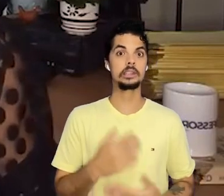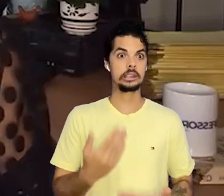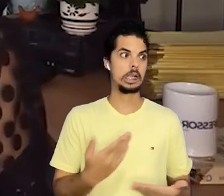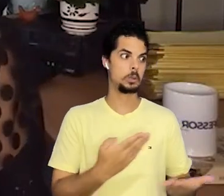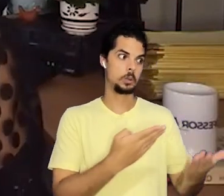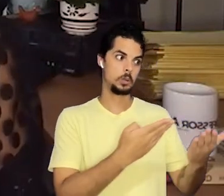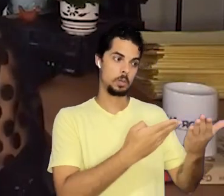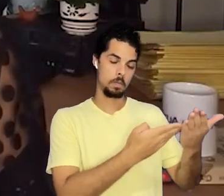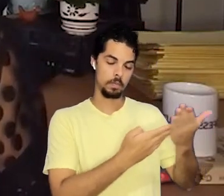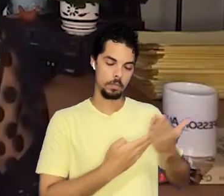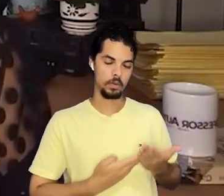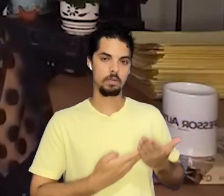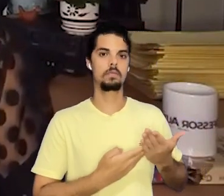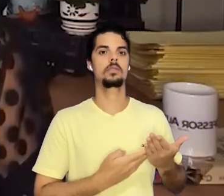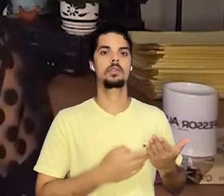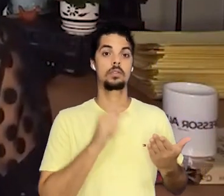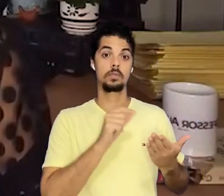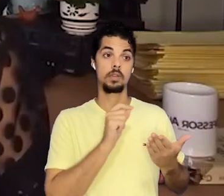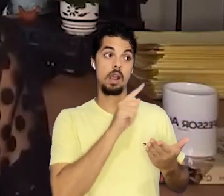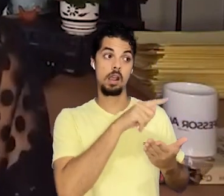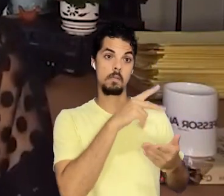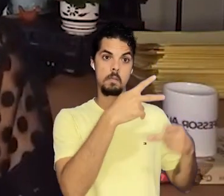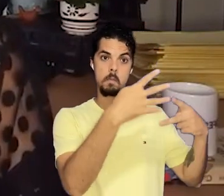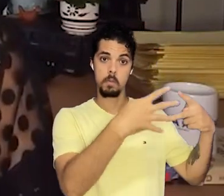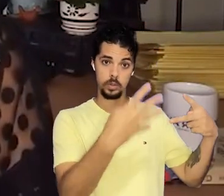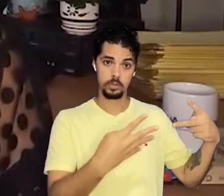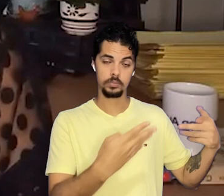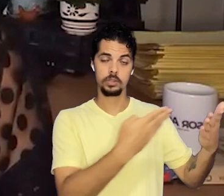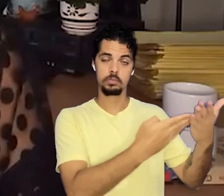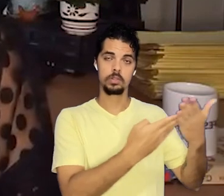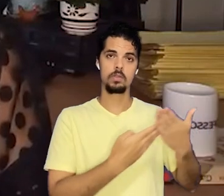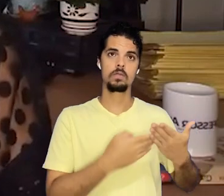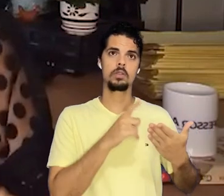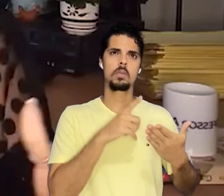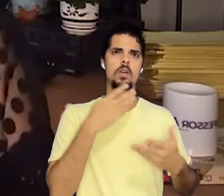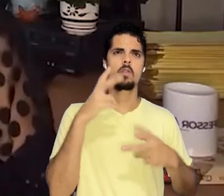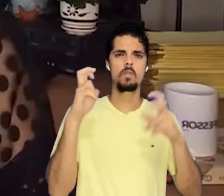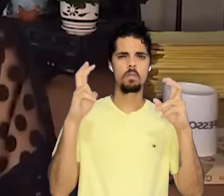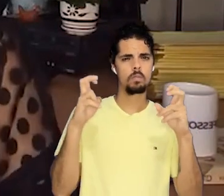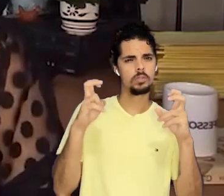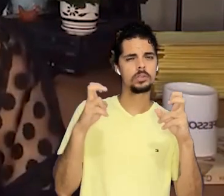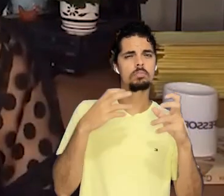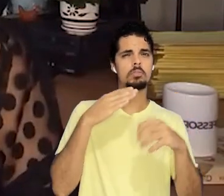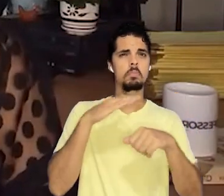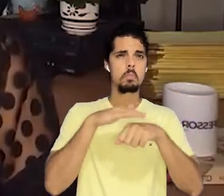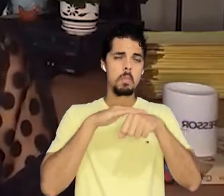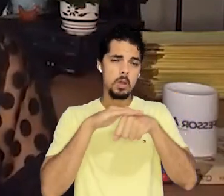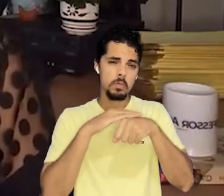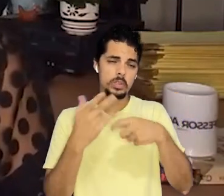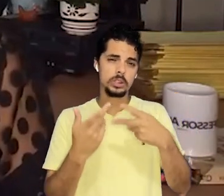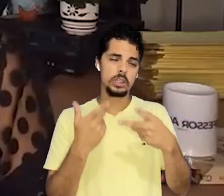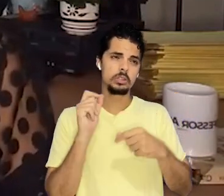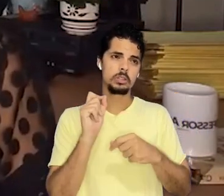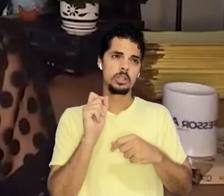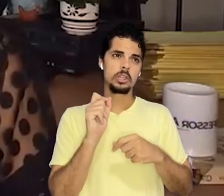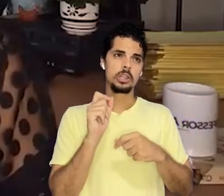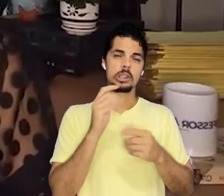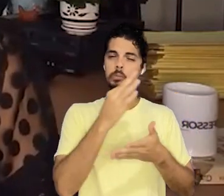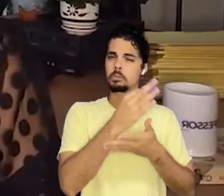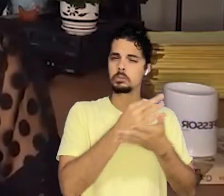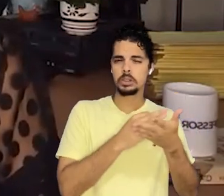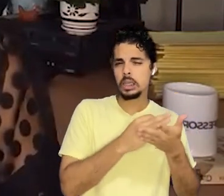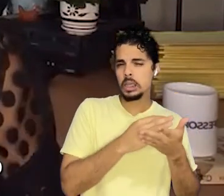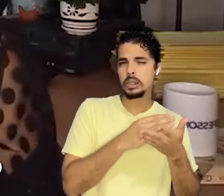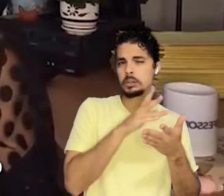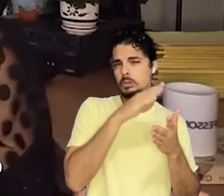a convite do blog do Bicentenário e da Ampu falar a respeito de um dos textos que está publicado no